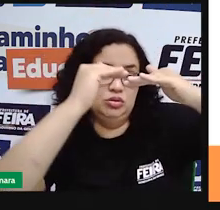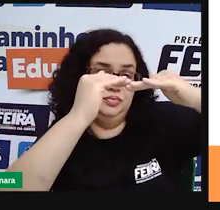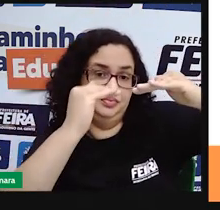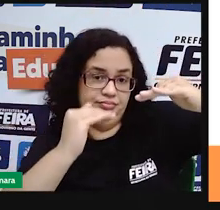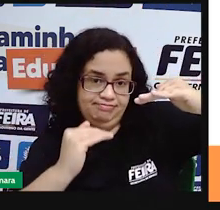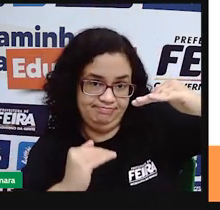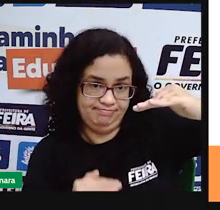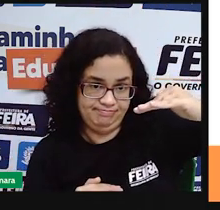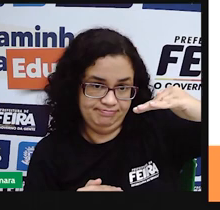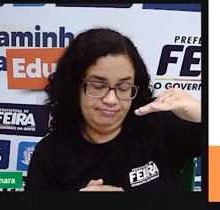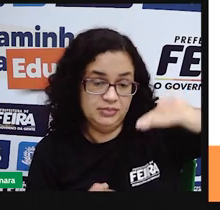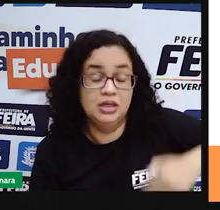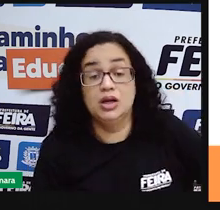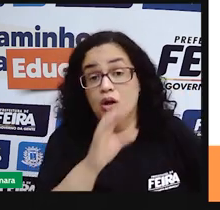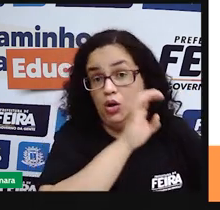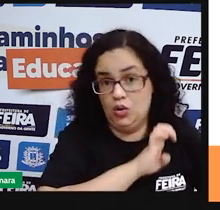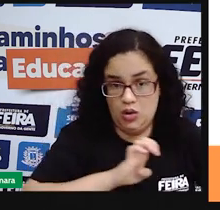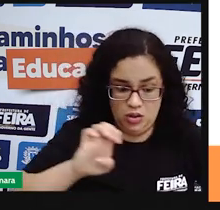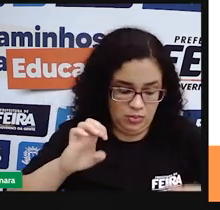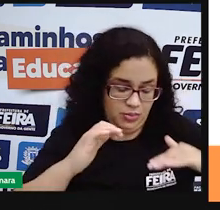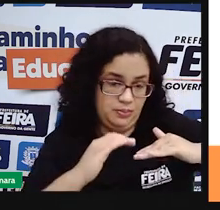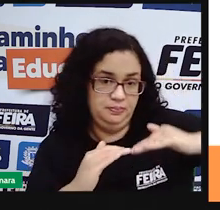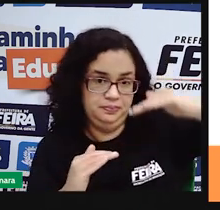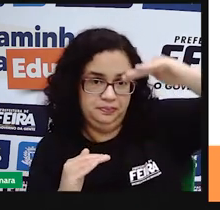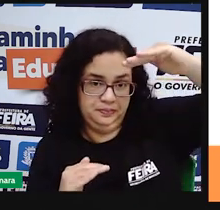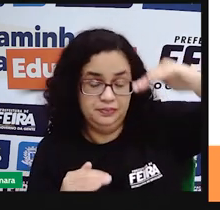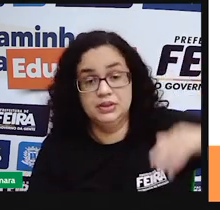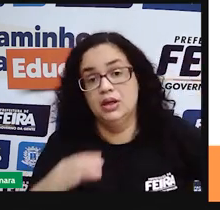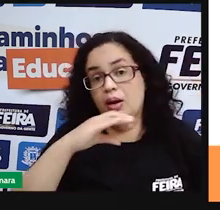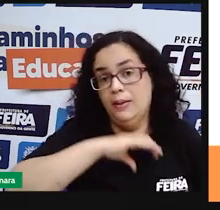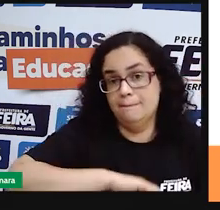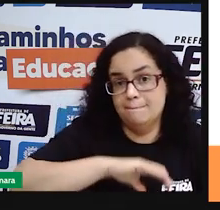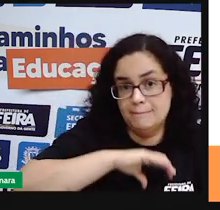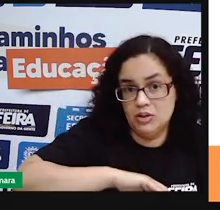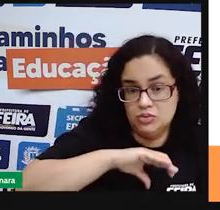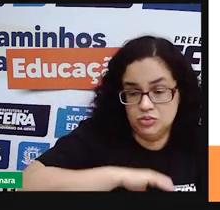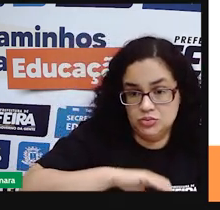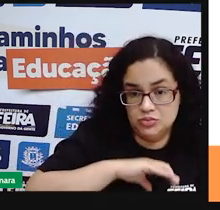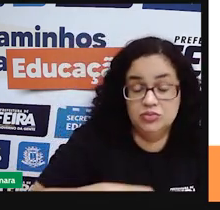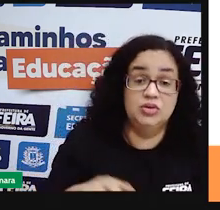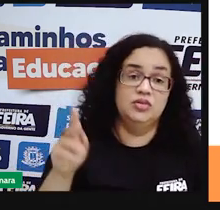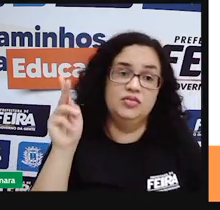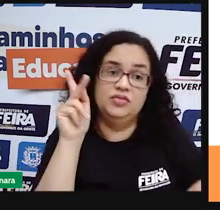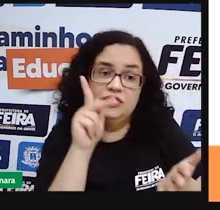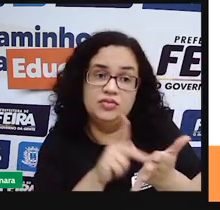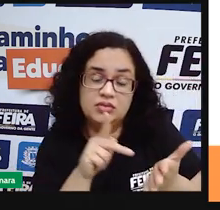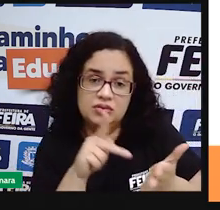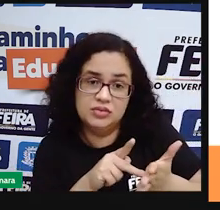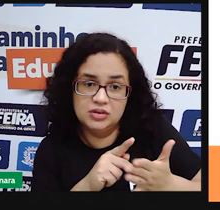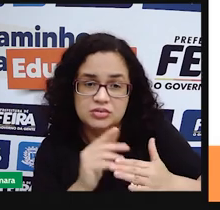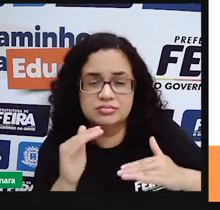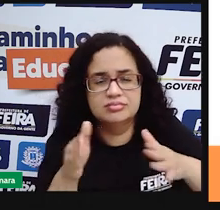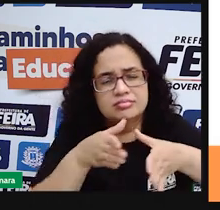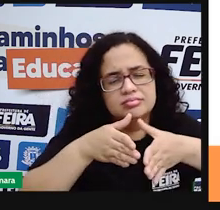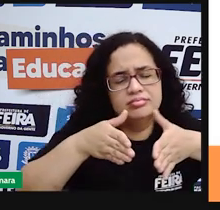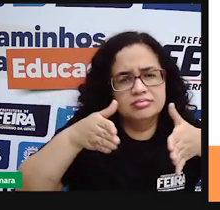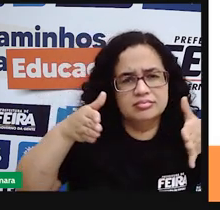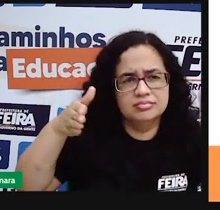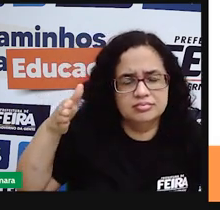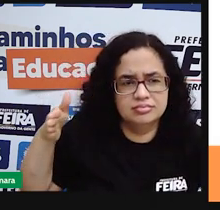europeia, a cultura dos portugueses, foi, na verdade, crescendo em relação ao